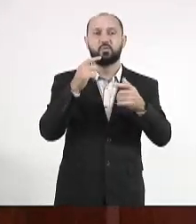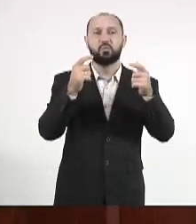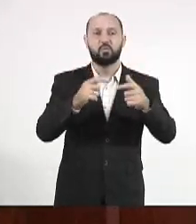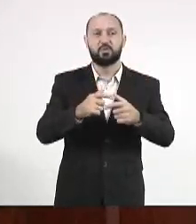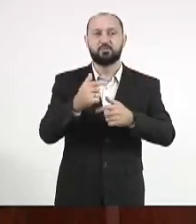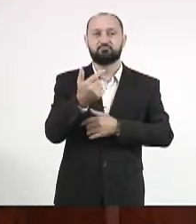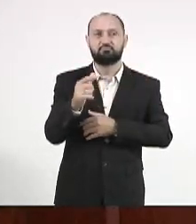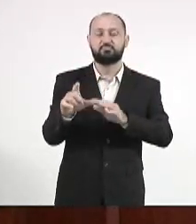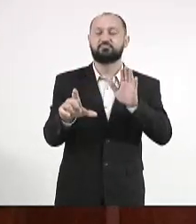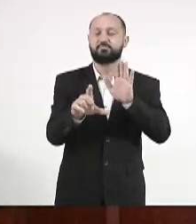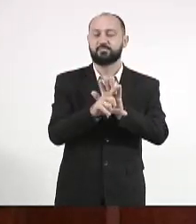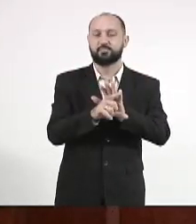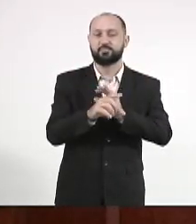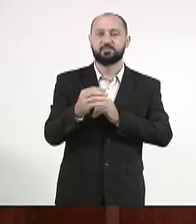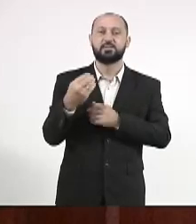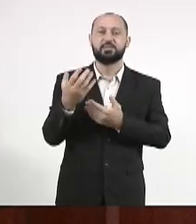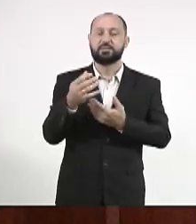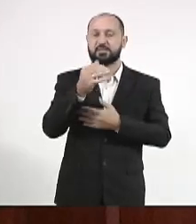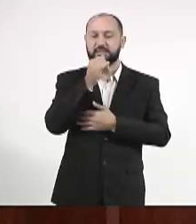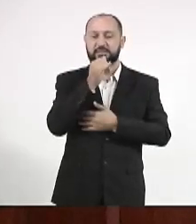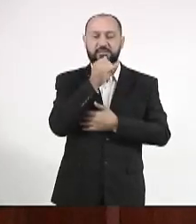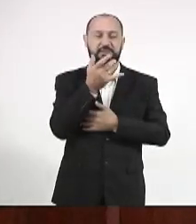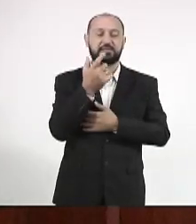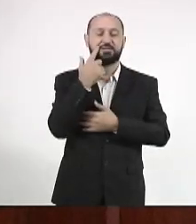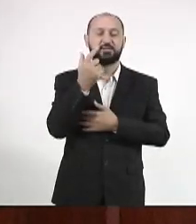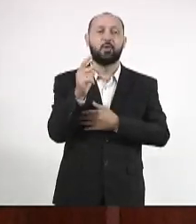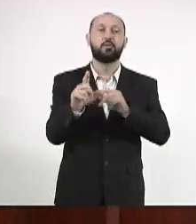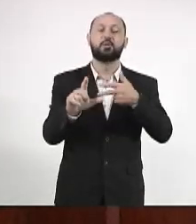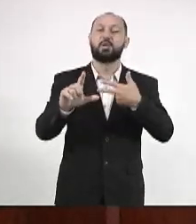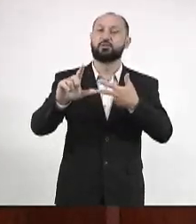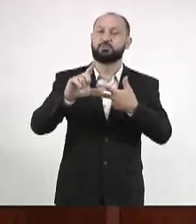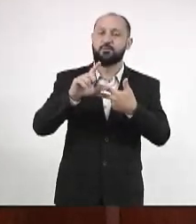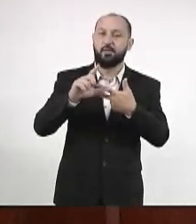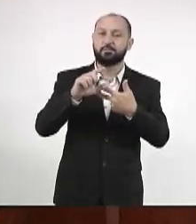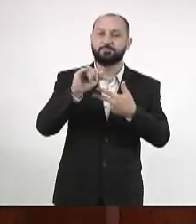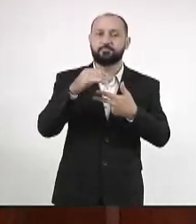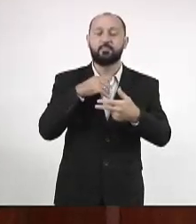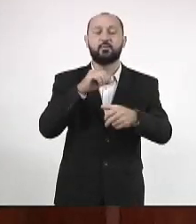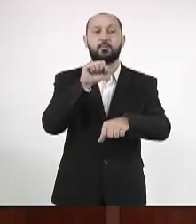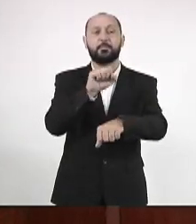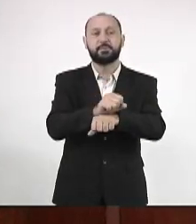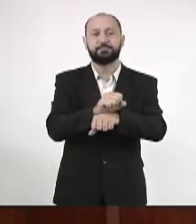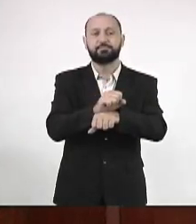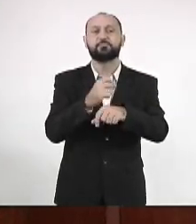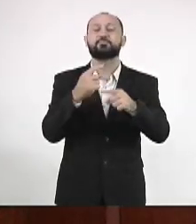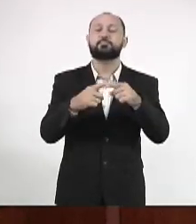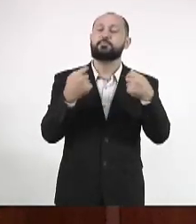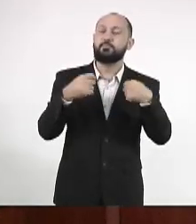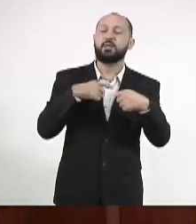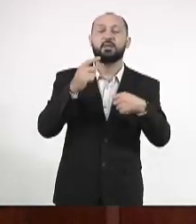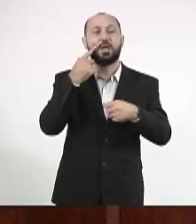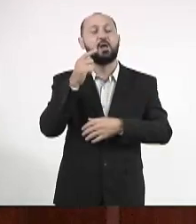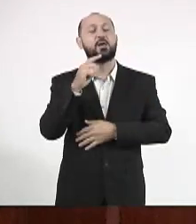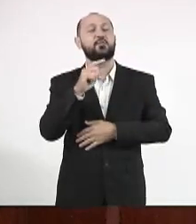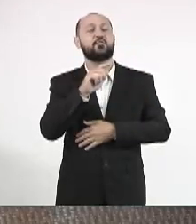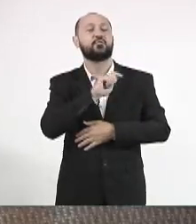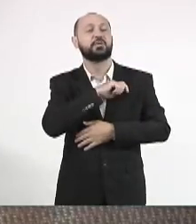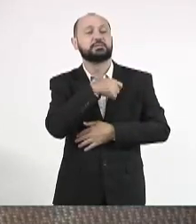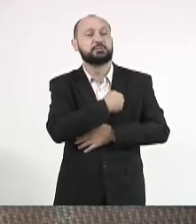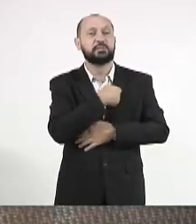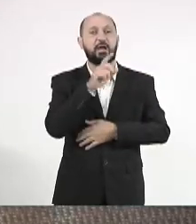lei, porque tudo que a gente tenta fazer do ponto de vista legislativo, se for barrado porque dizendo que quem fiscaliza